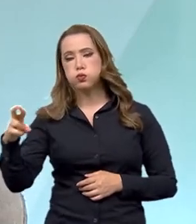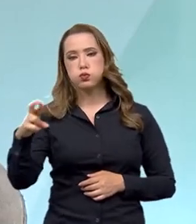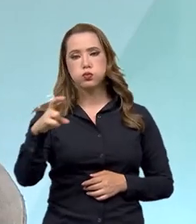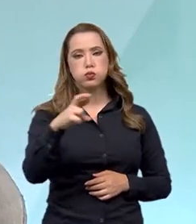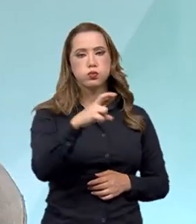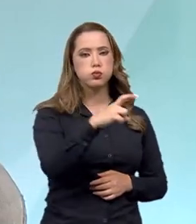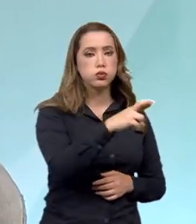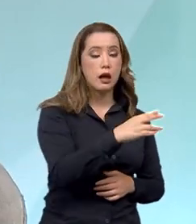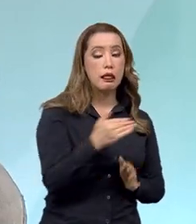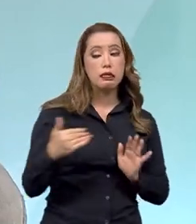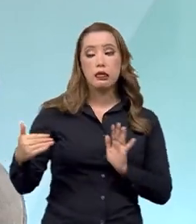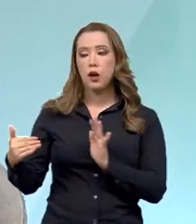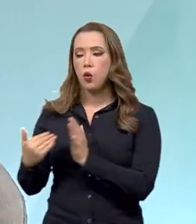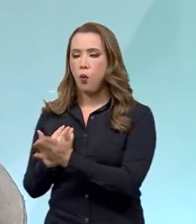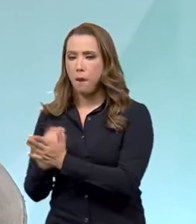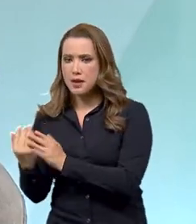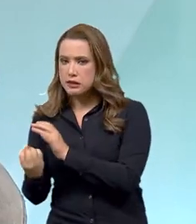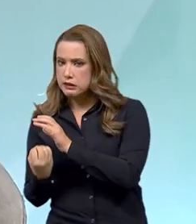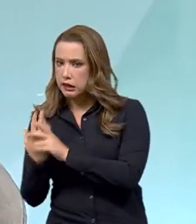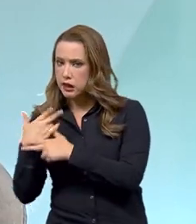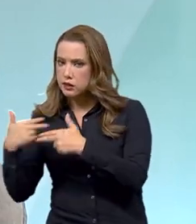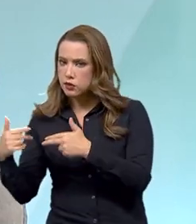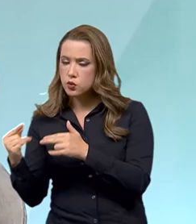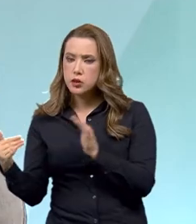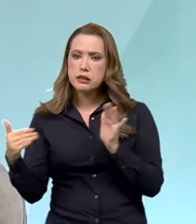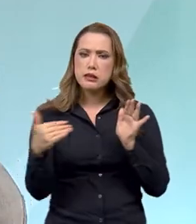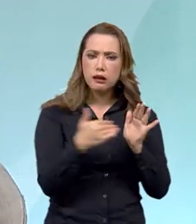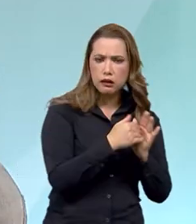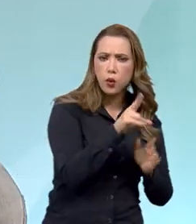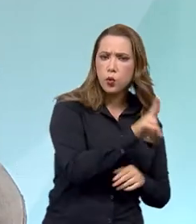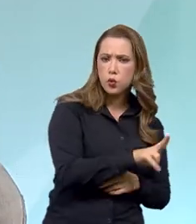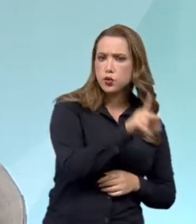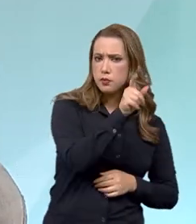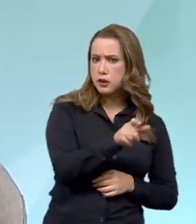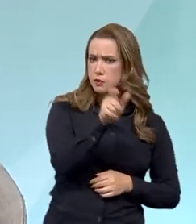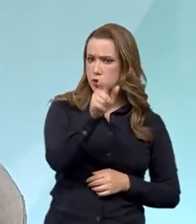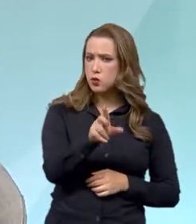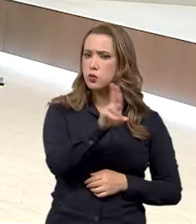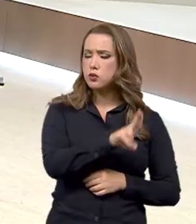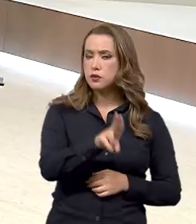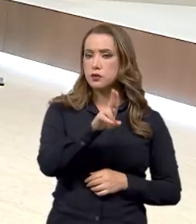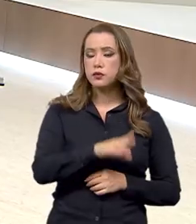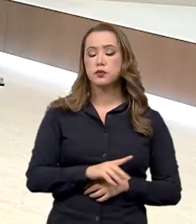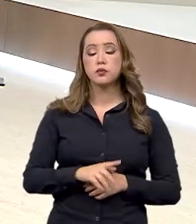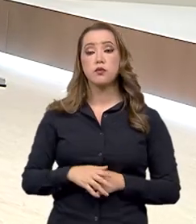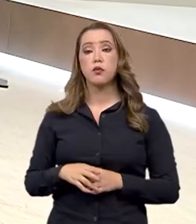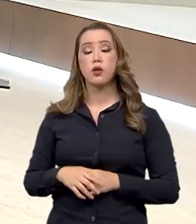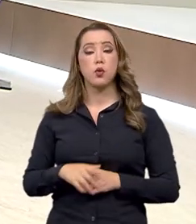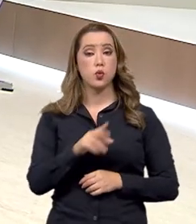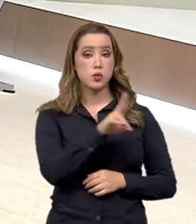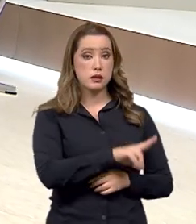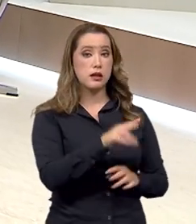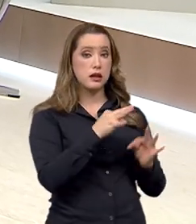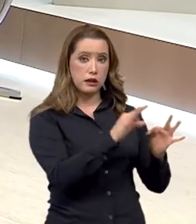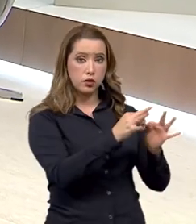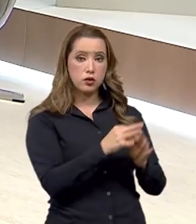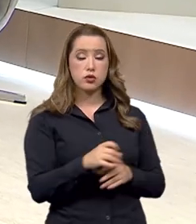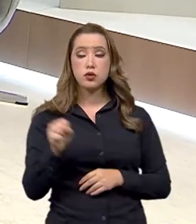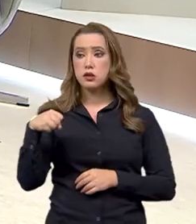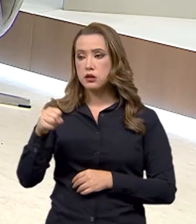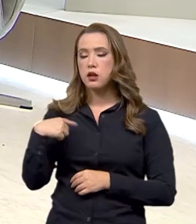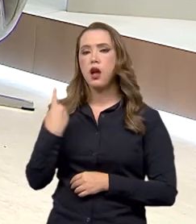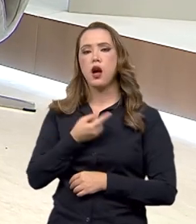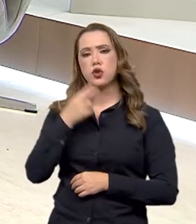até o consumo. É um programa fantástico. Ele abre várias possibilidades. Baseado na tecnologia, penso Baseado na tecnologia. A gente usa QR